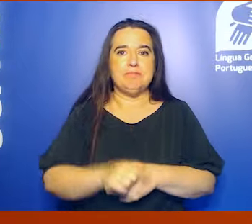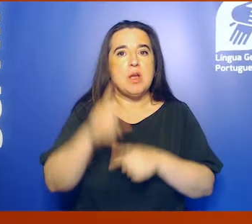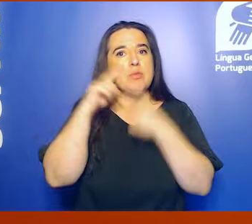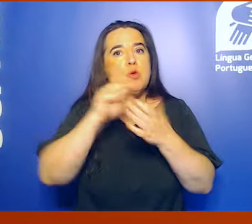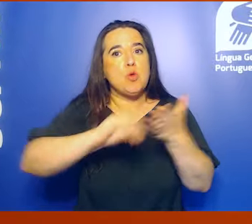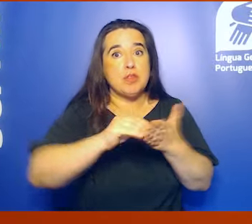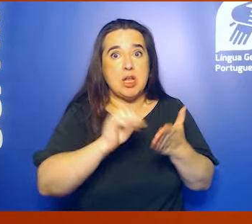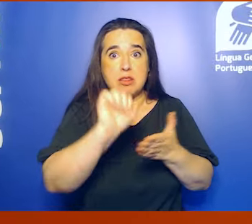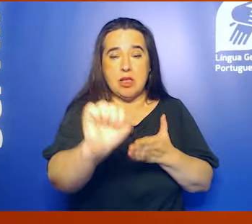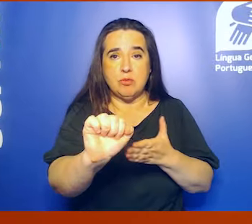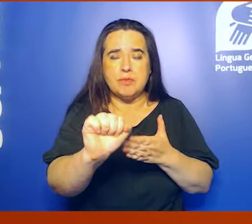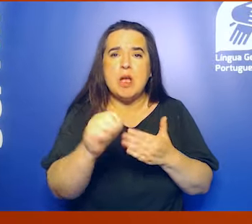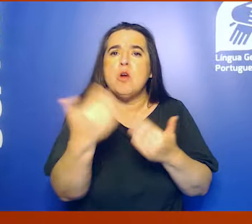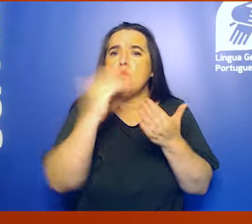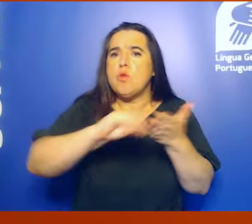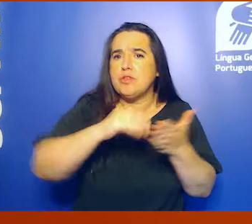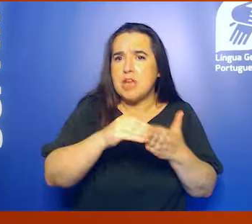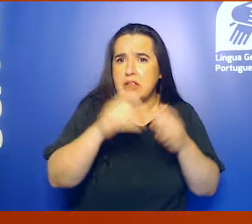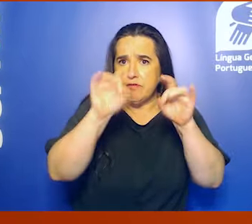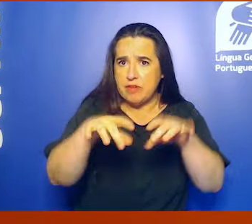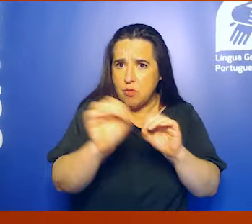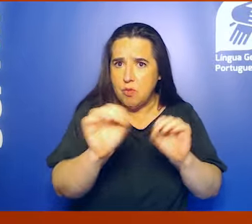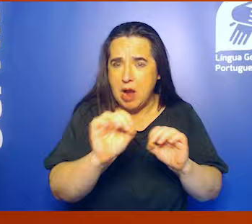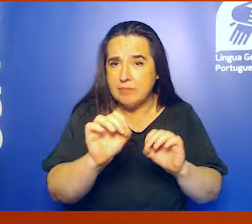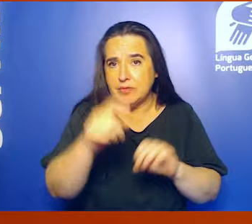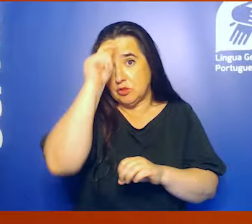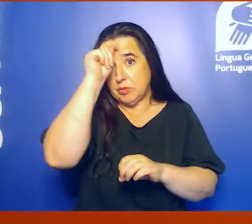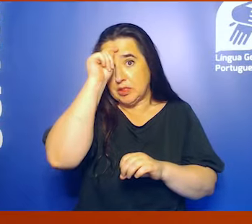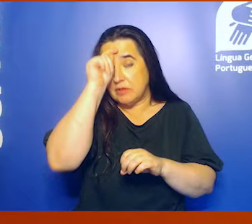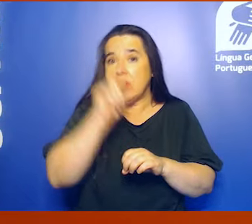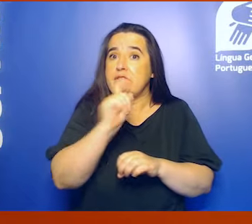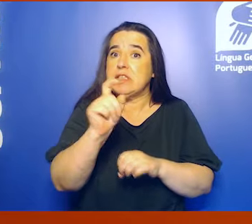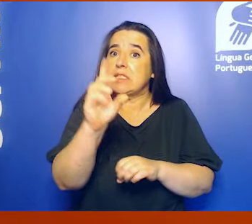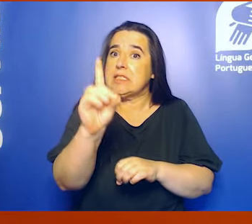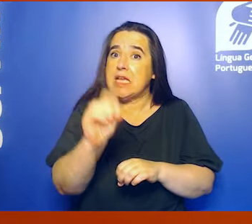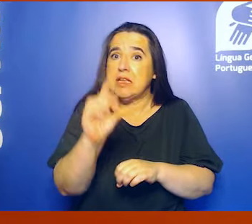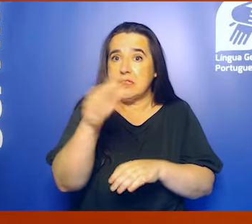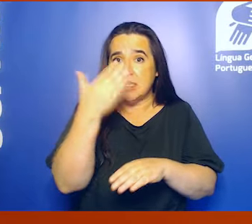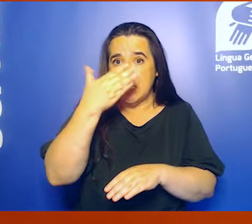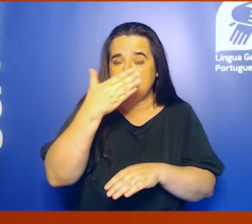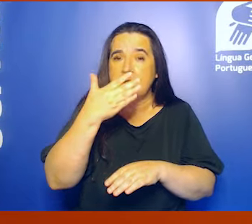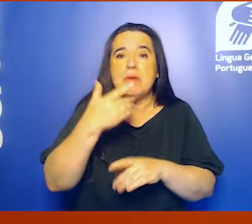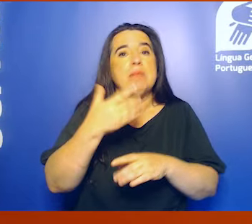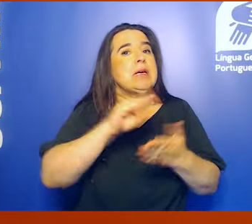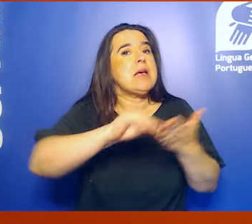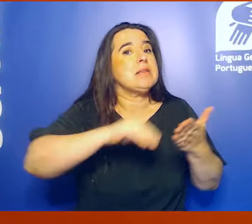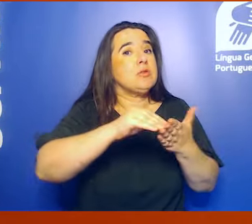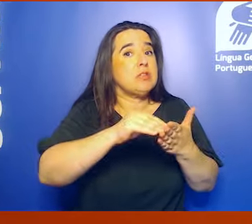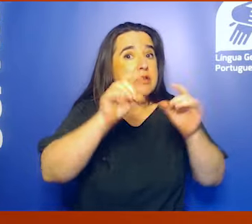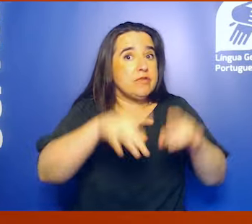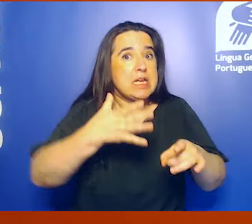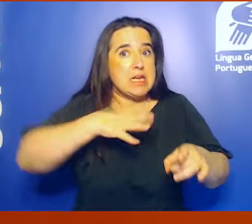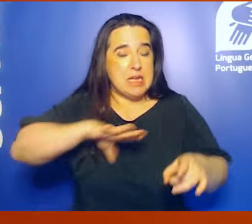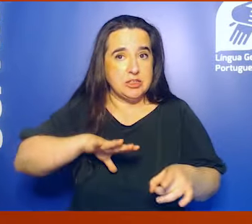Procure o seu contrato. Tem um contrato sem termo? Terá de respeitar um pré-aviso de 60 dias, face à data em que quer que o contrato